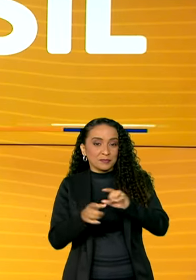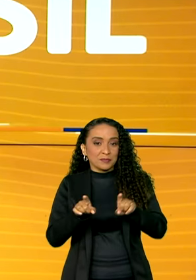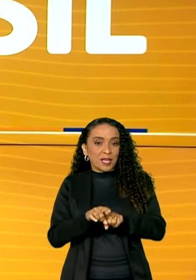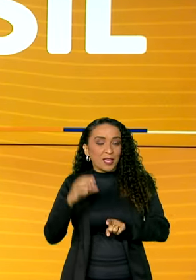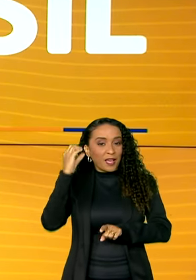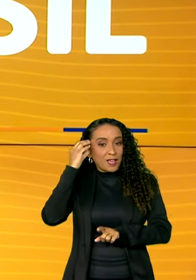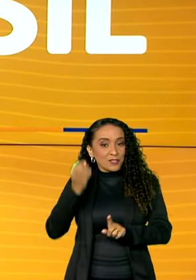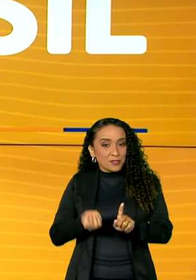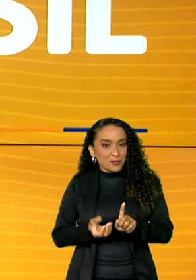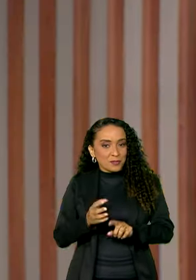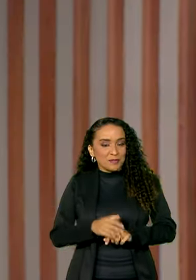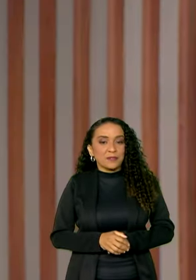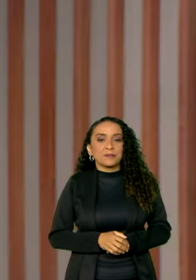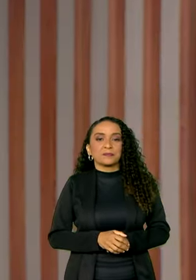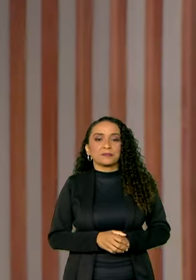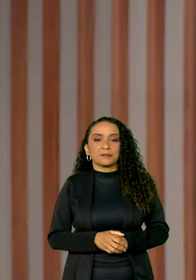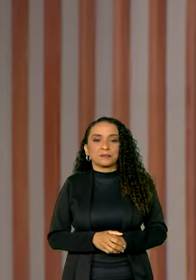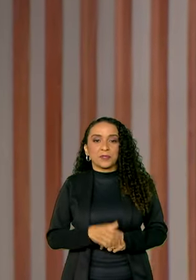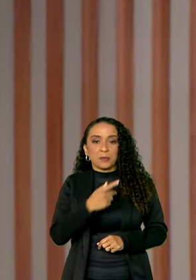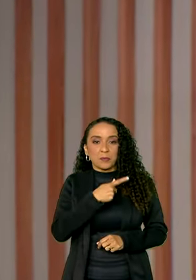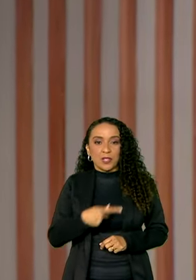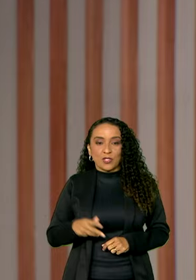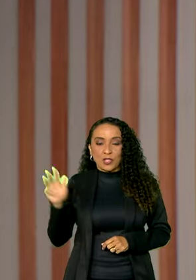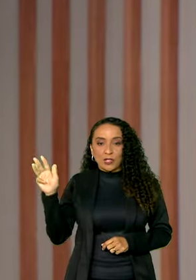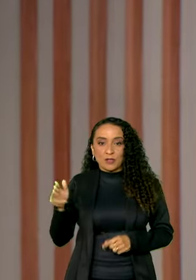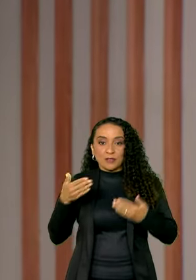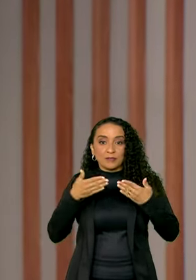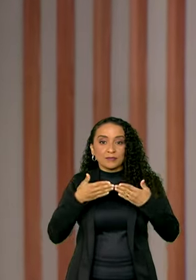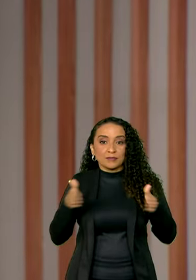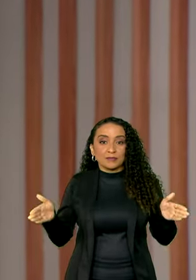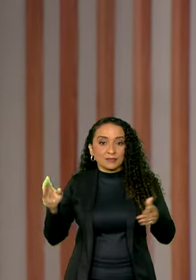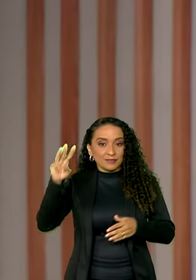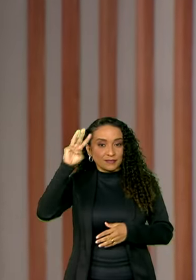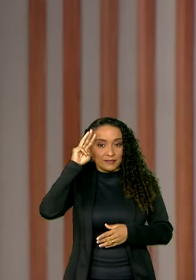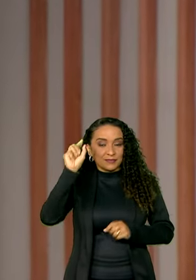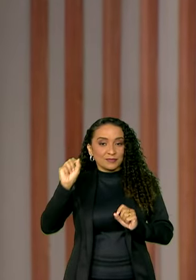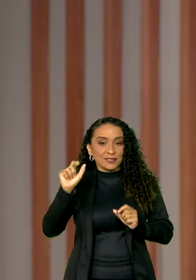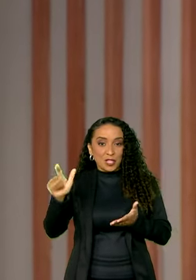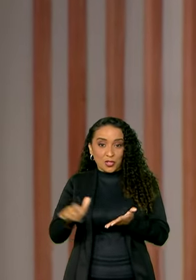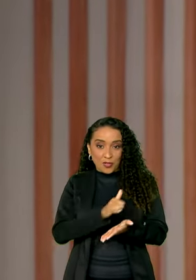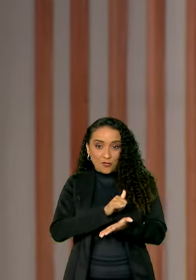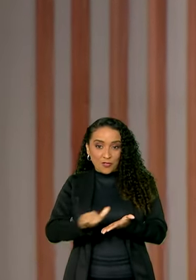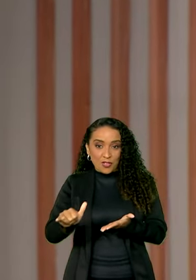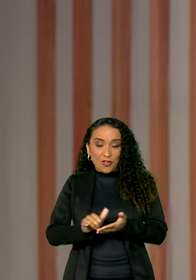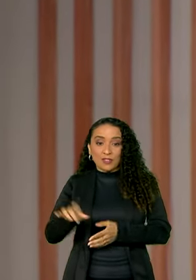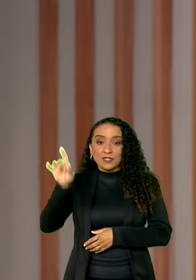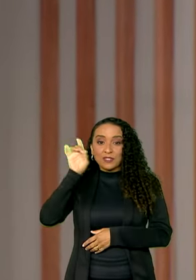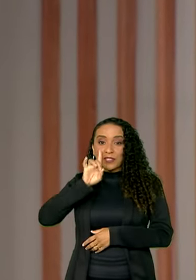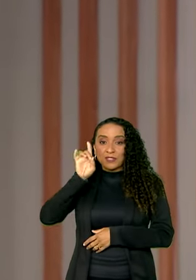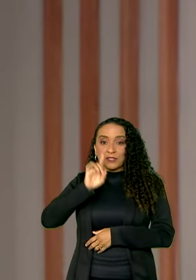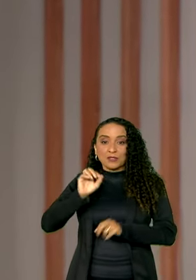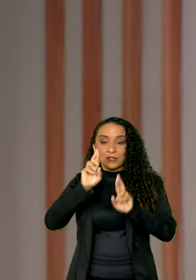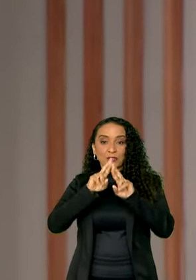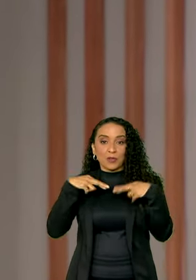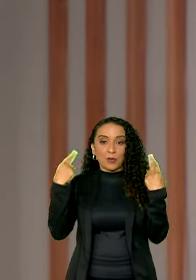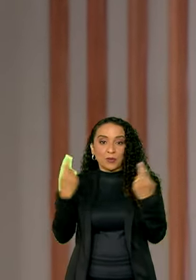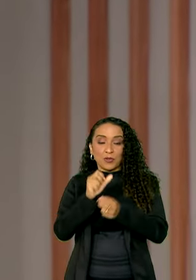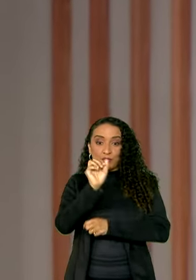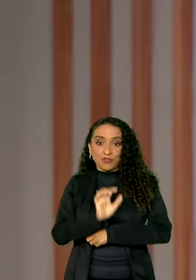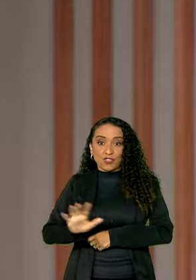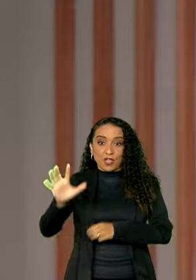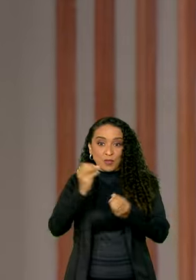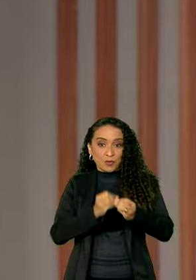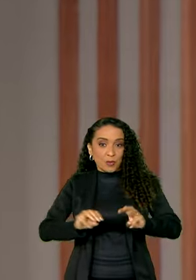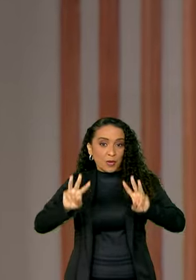e pela rádio GOV. O presidente Lula abriu nessa terça-feira em Nova Iorque, nos Estados Unidos, a Assembleia